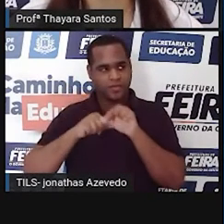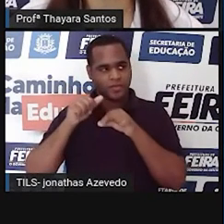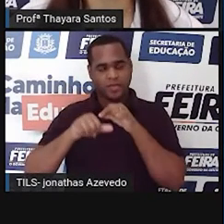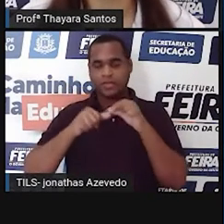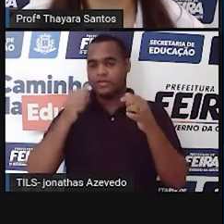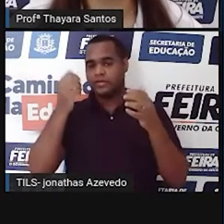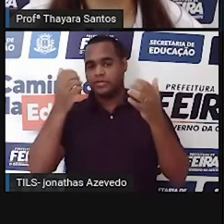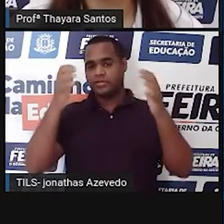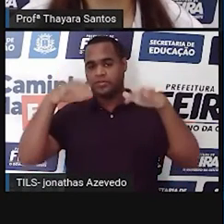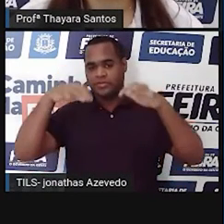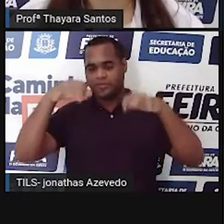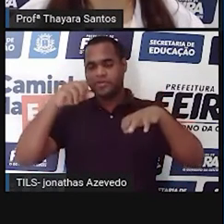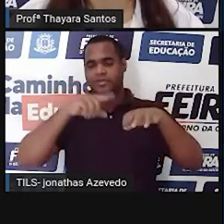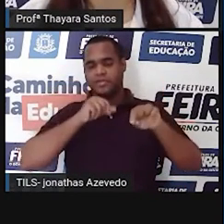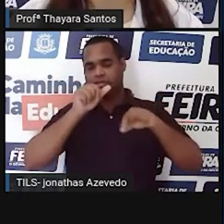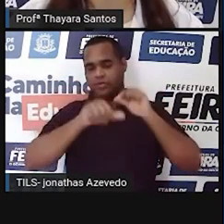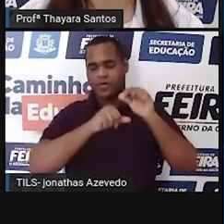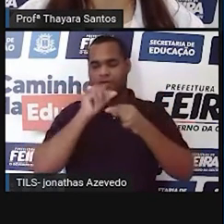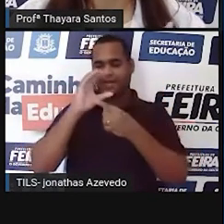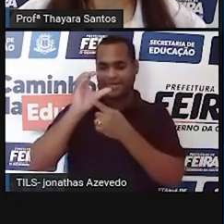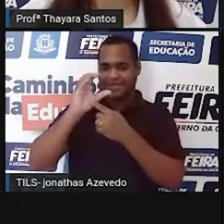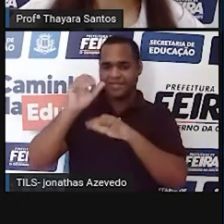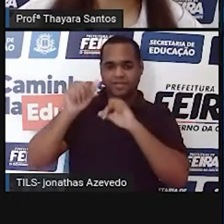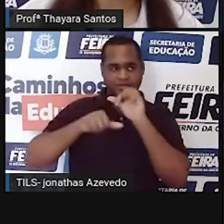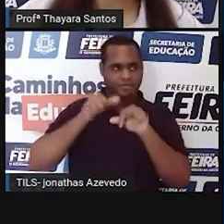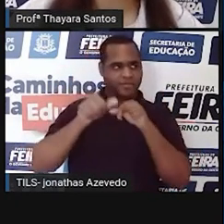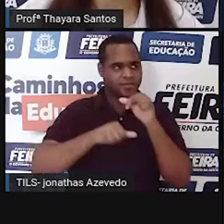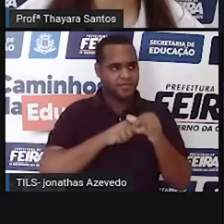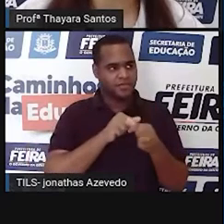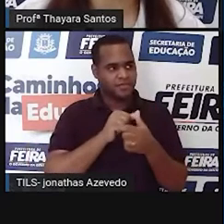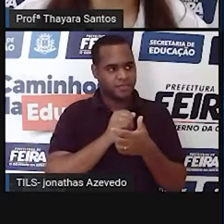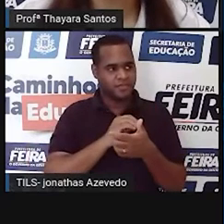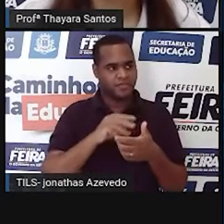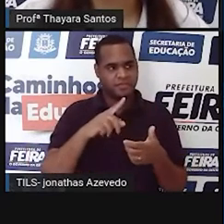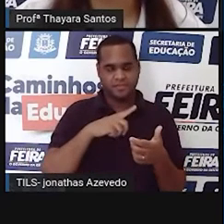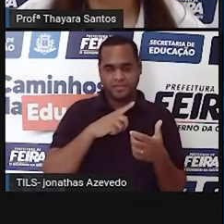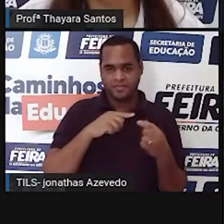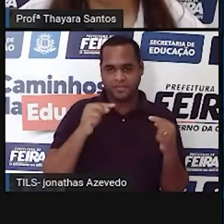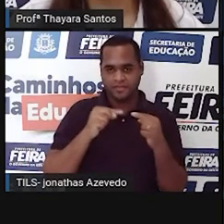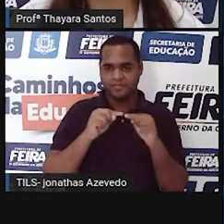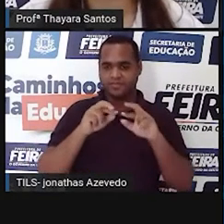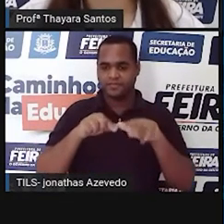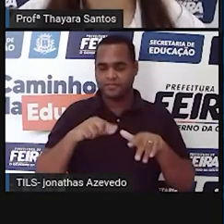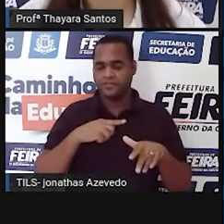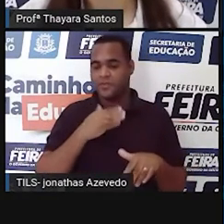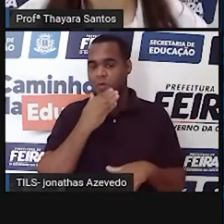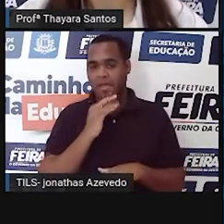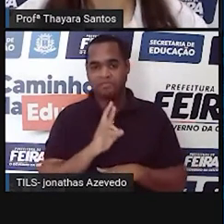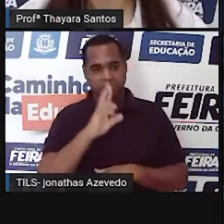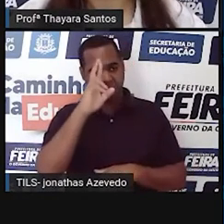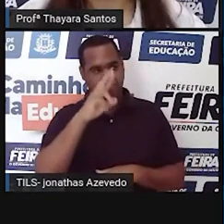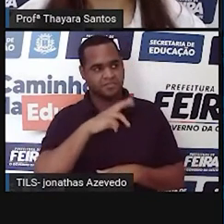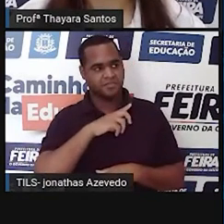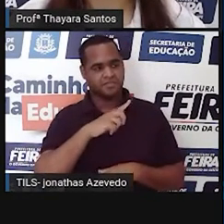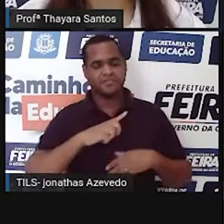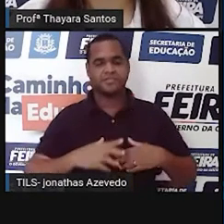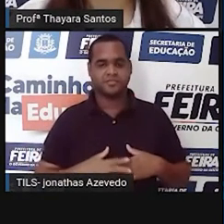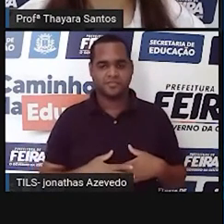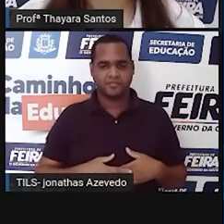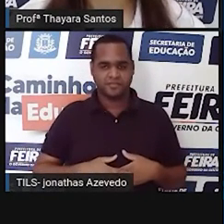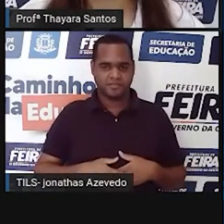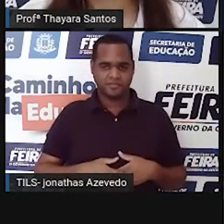chuvas, essas mudanças climáticas que estão acontecendo e também queimadas que são induzidas pelo homem. Tem aqui,